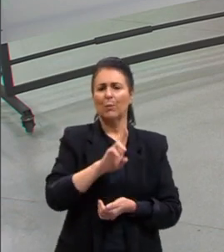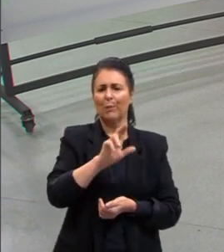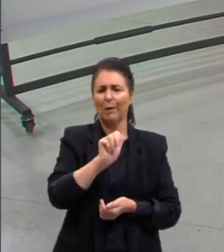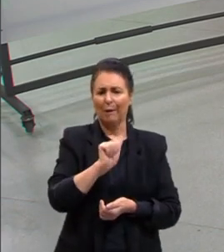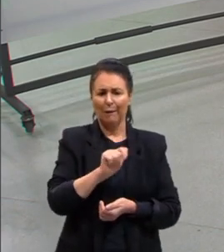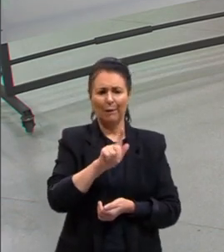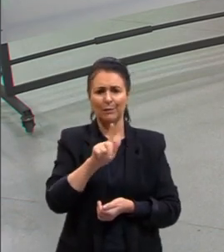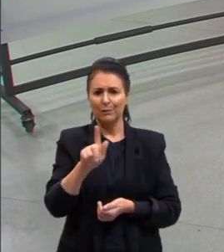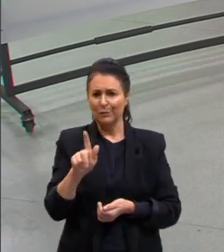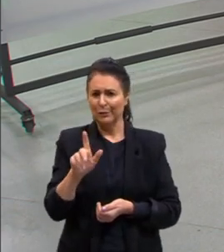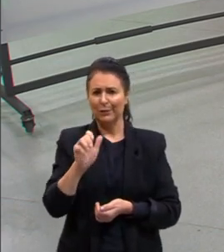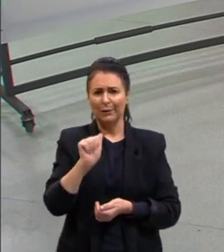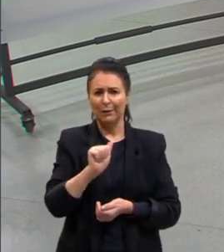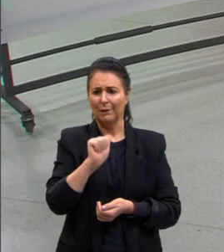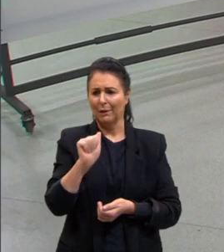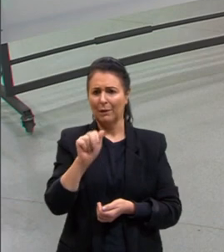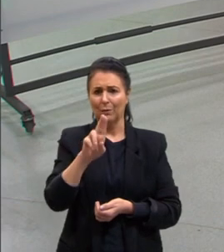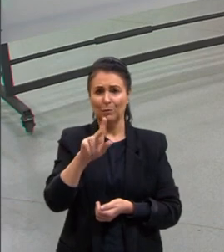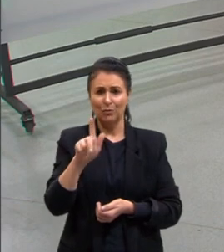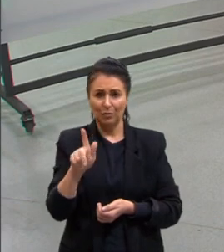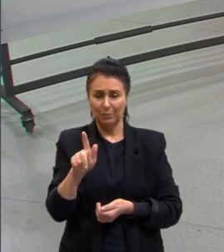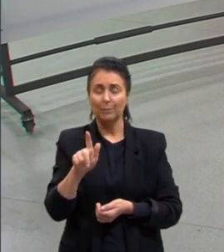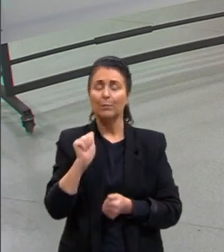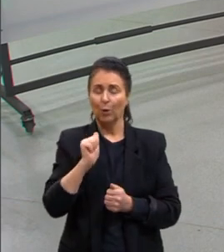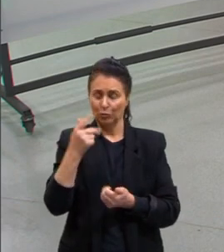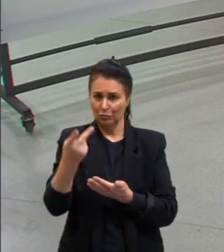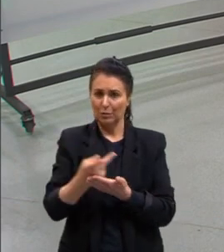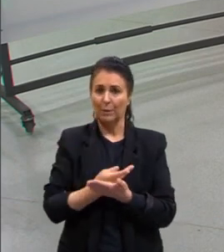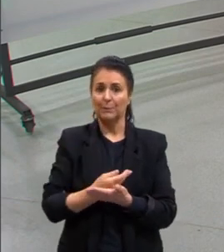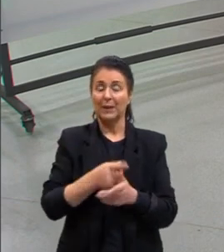C, A, A. Vamos ver a letra A.